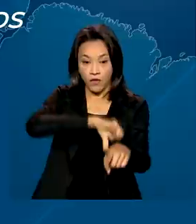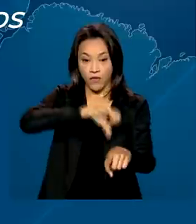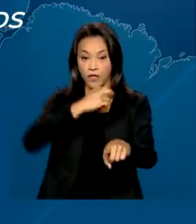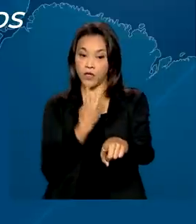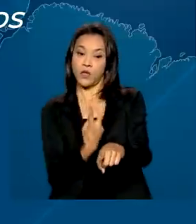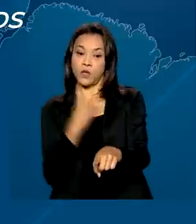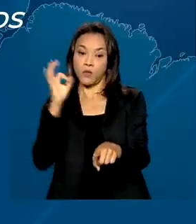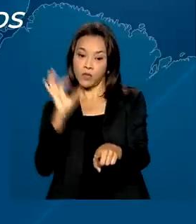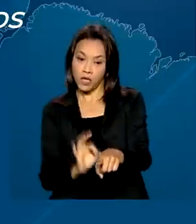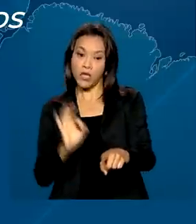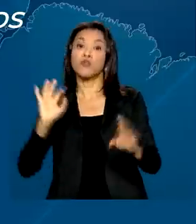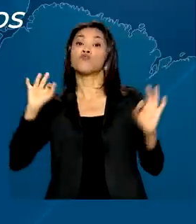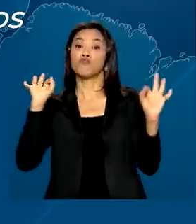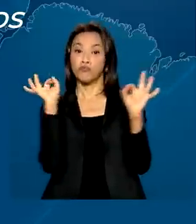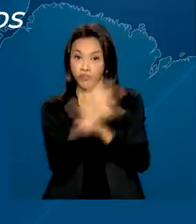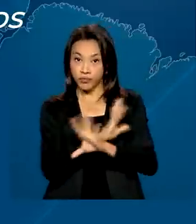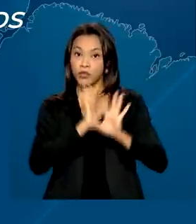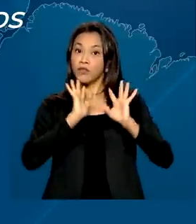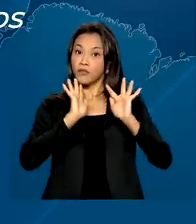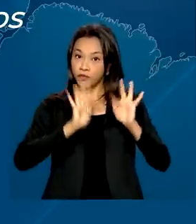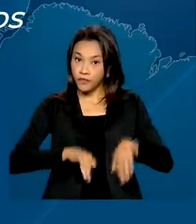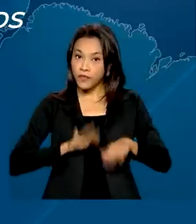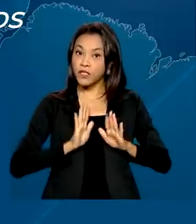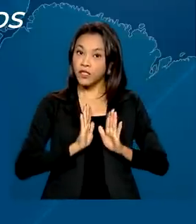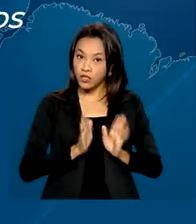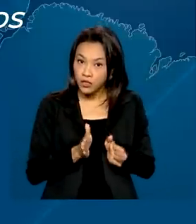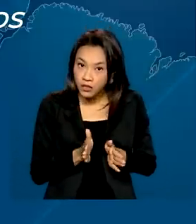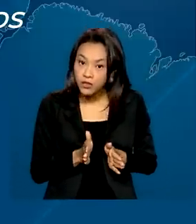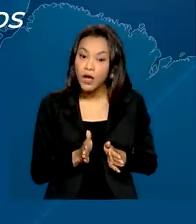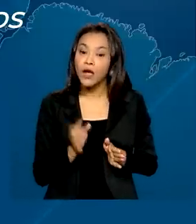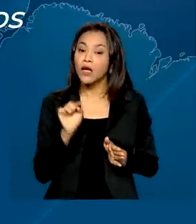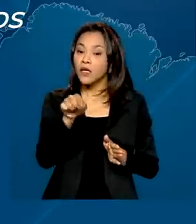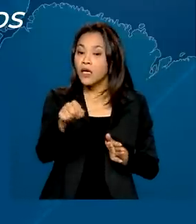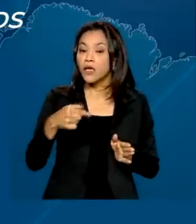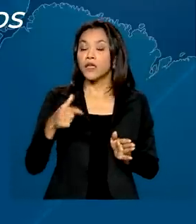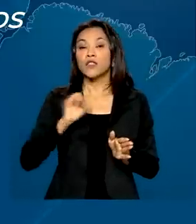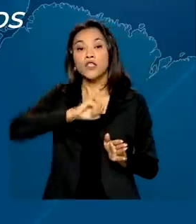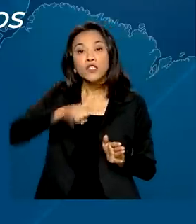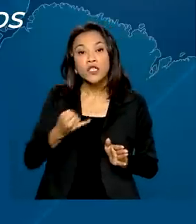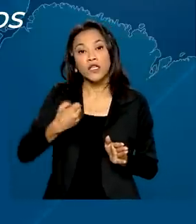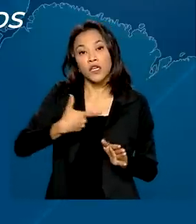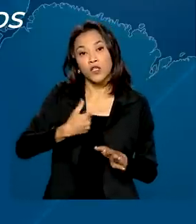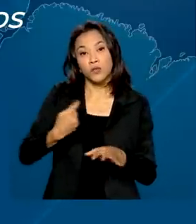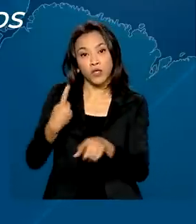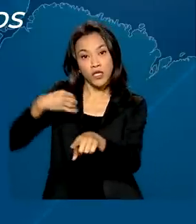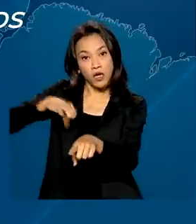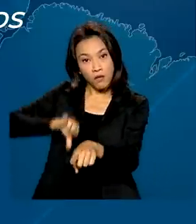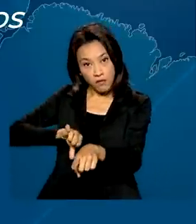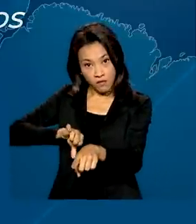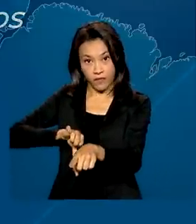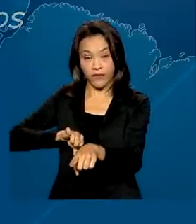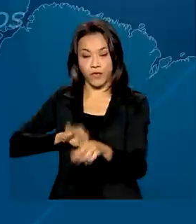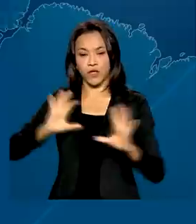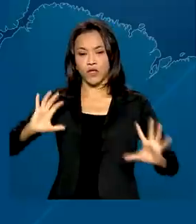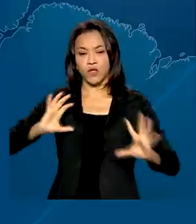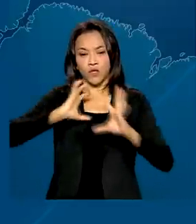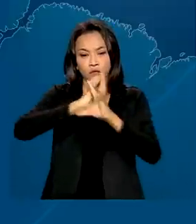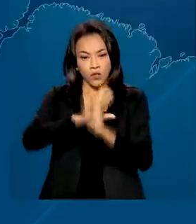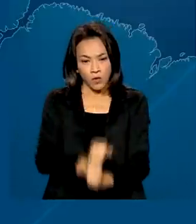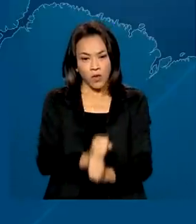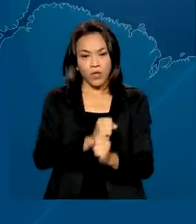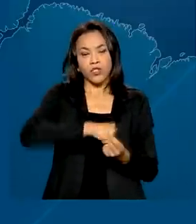finalizaram o processo migratório somente a partir de janeiro de 2019. Do total de